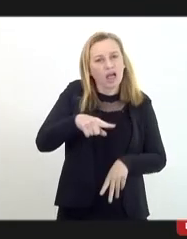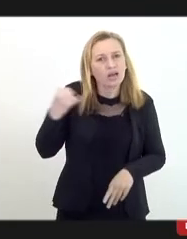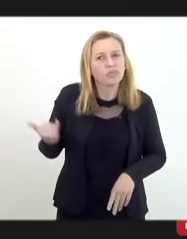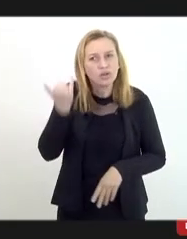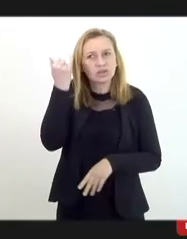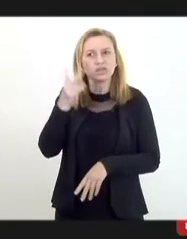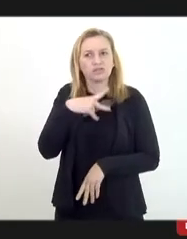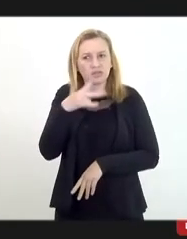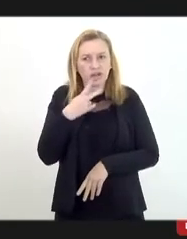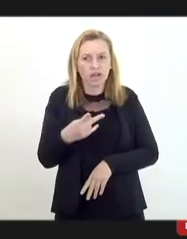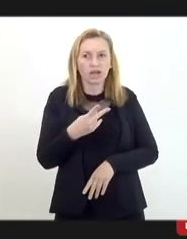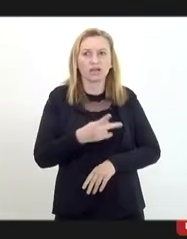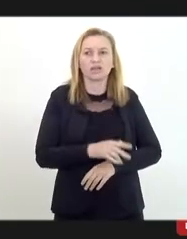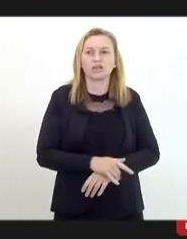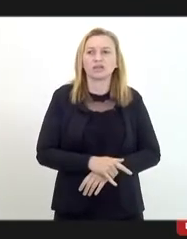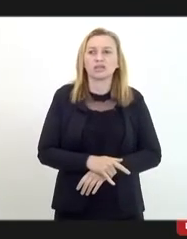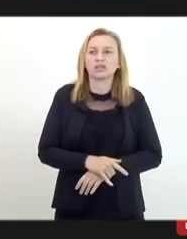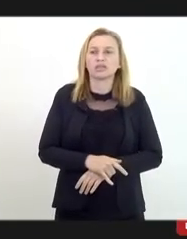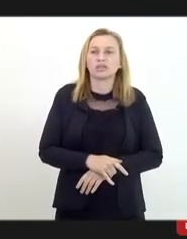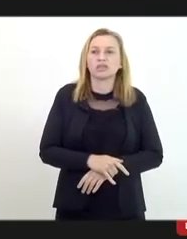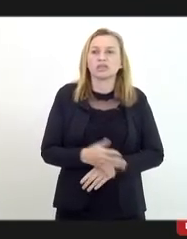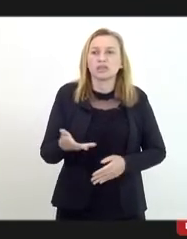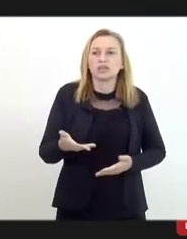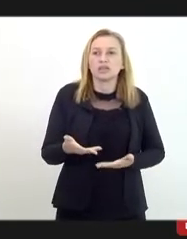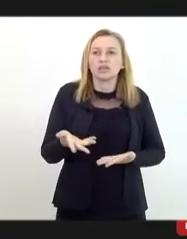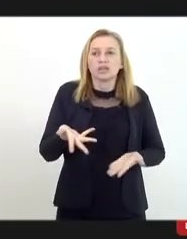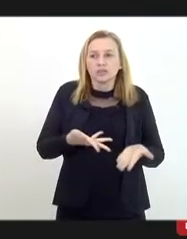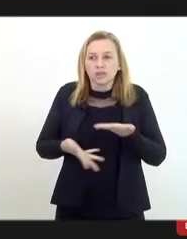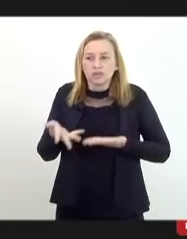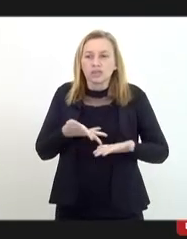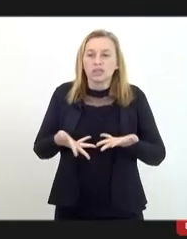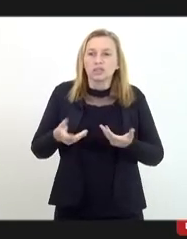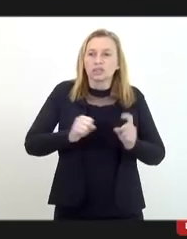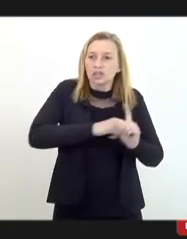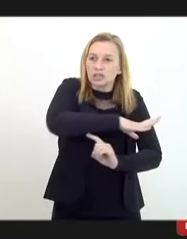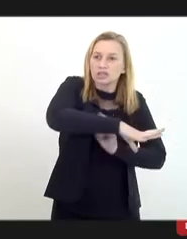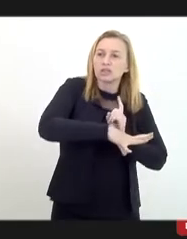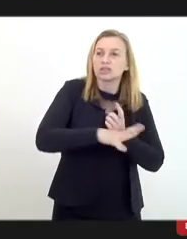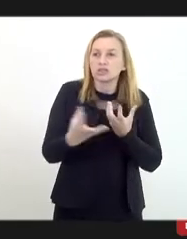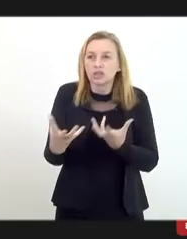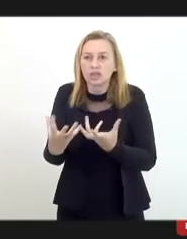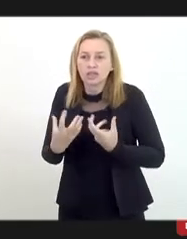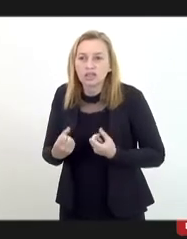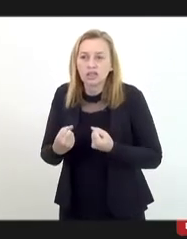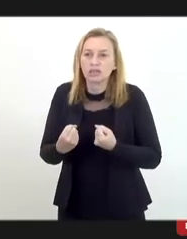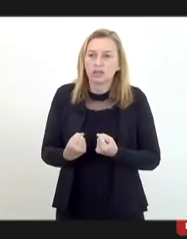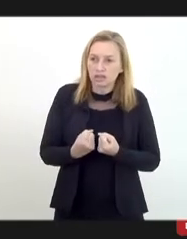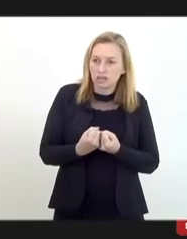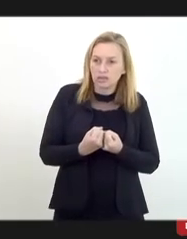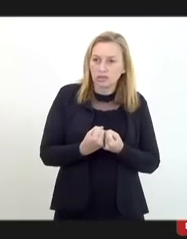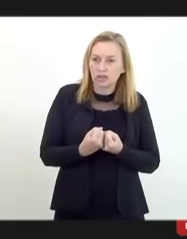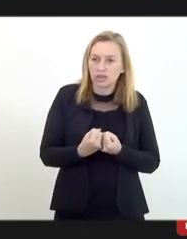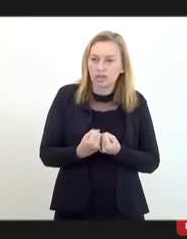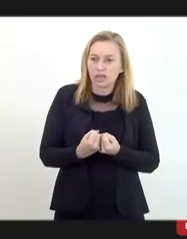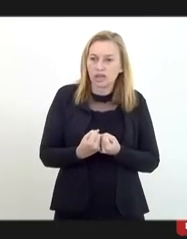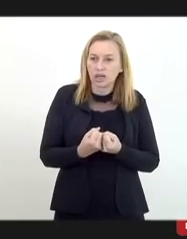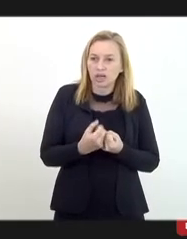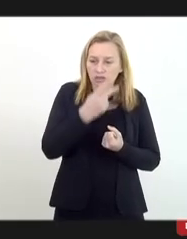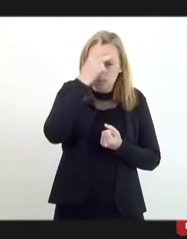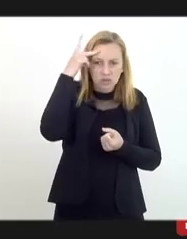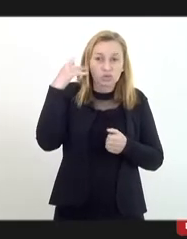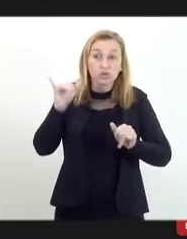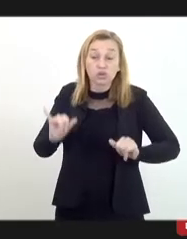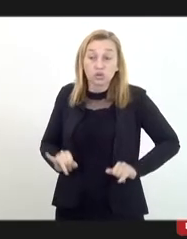frisar isso, a participação da sociedade, uma busca do acolhimento das vítimas, a busca da